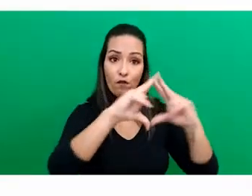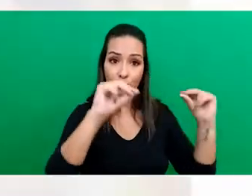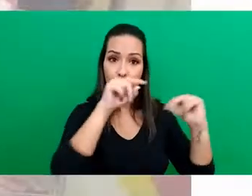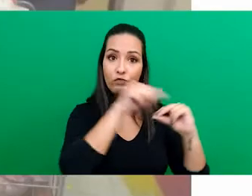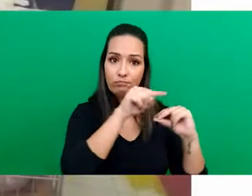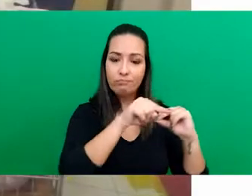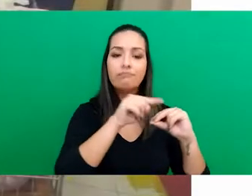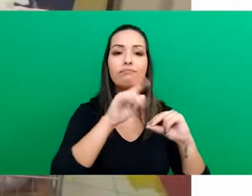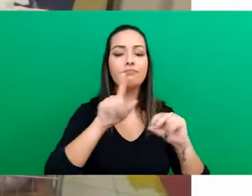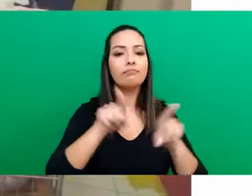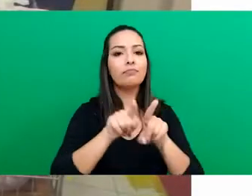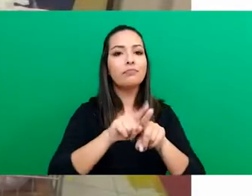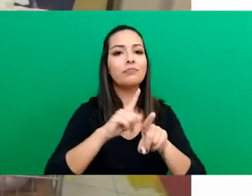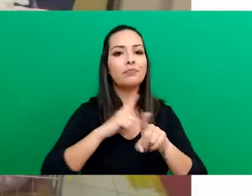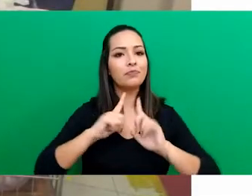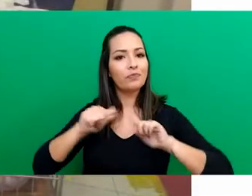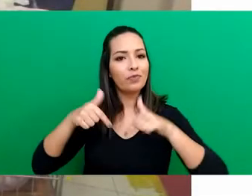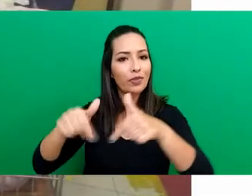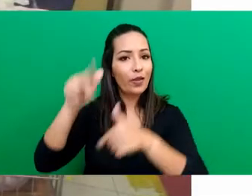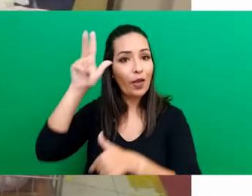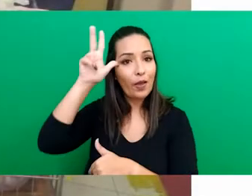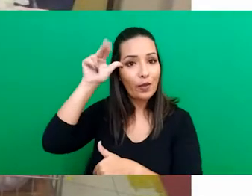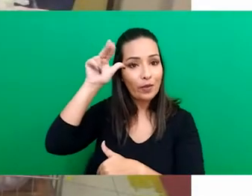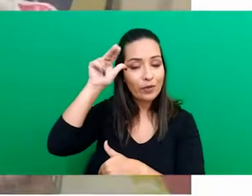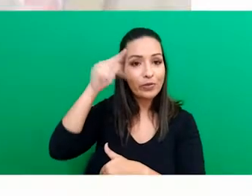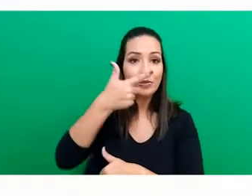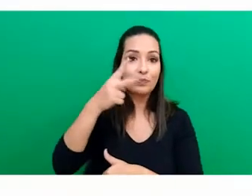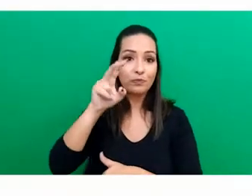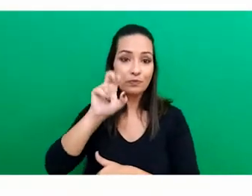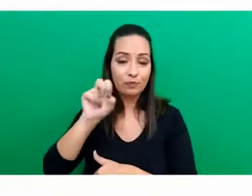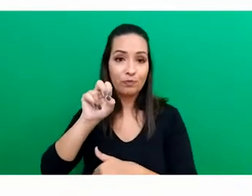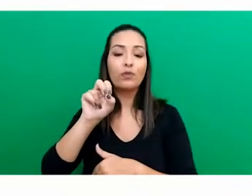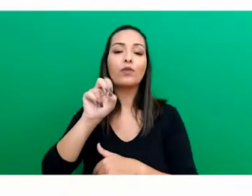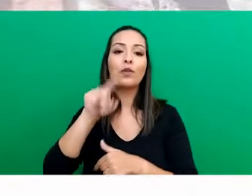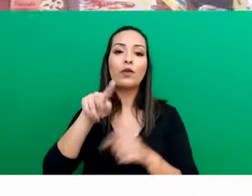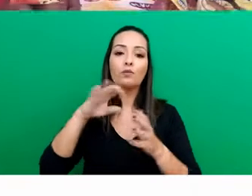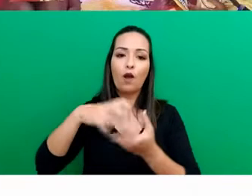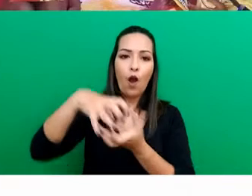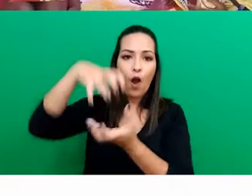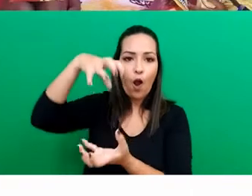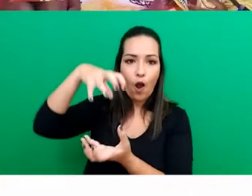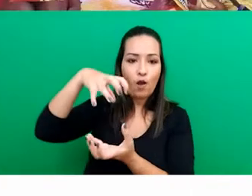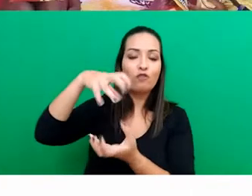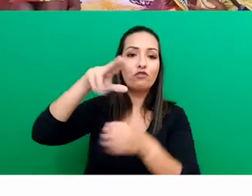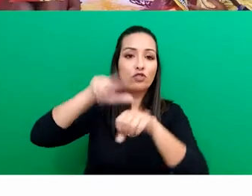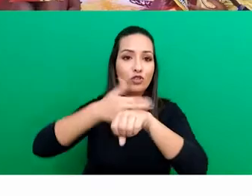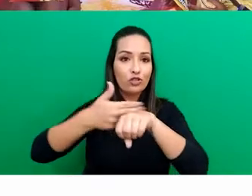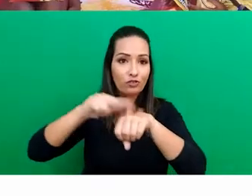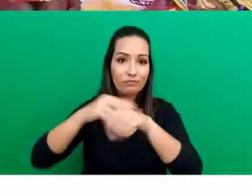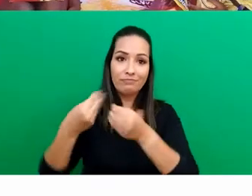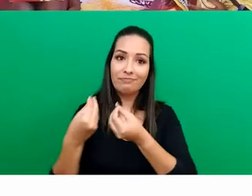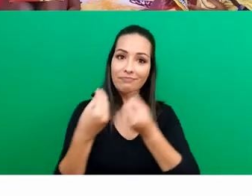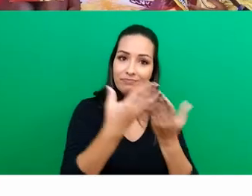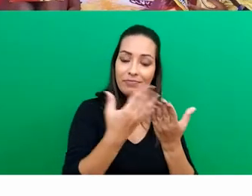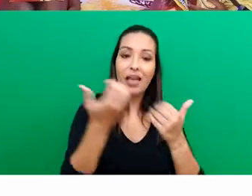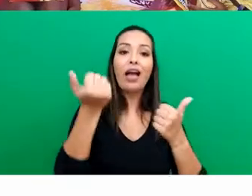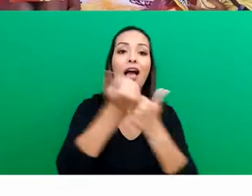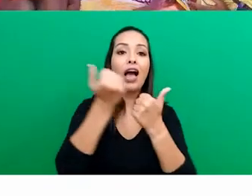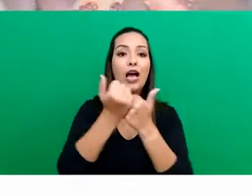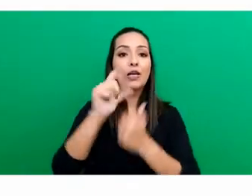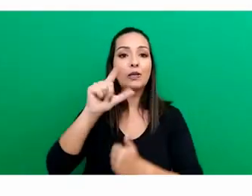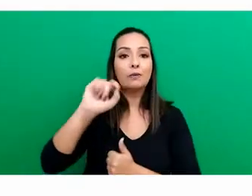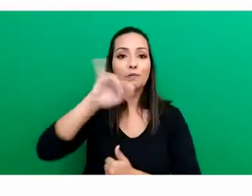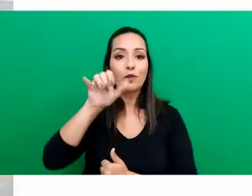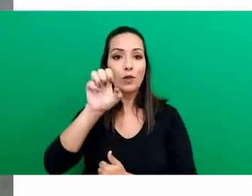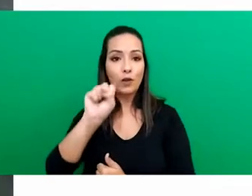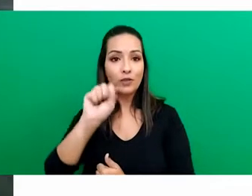Realizamos uma ação de Páscoa, onde foram entregues 205 ovos de chocolate para quatro comunidades de Florianópolis com o apoio das lojas